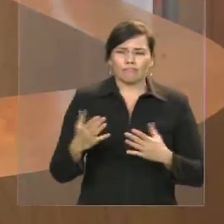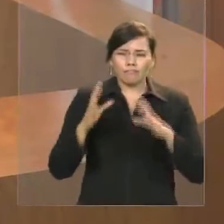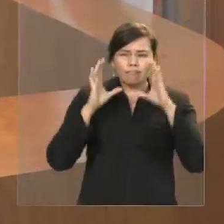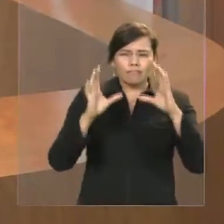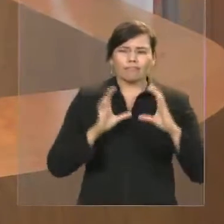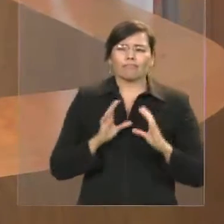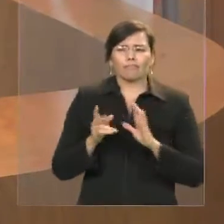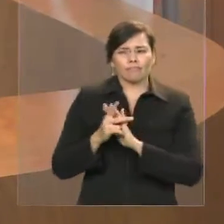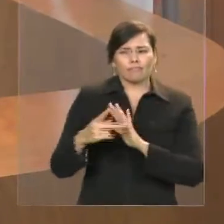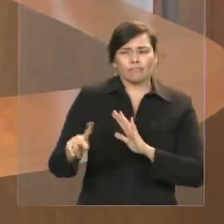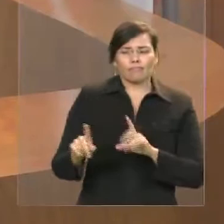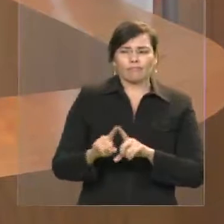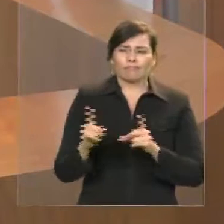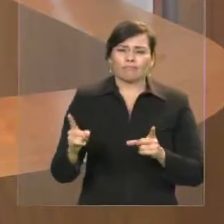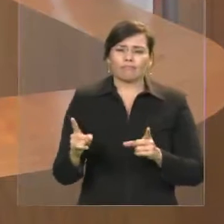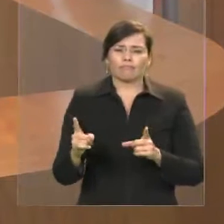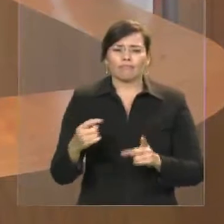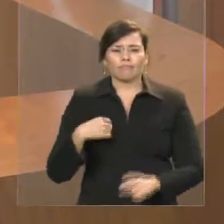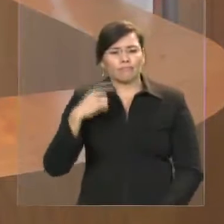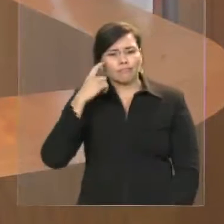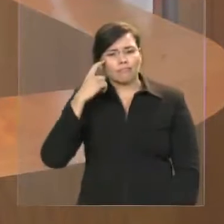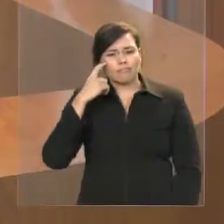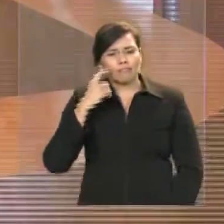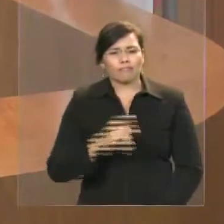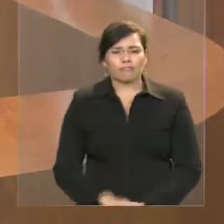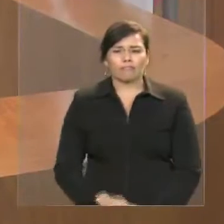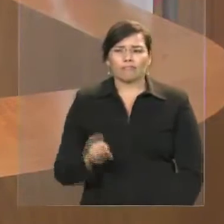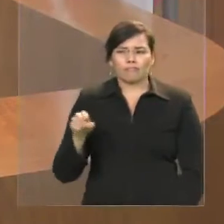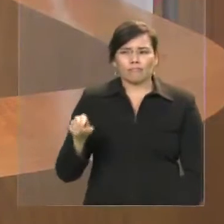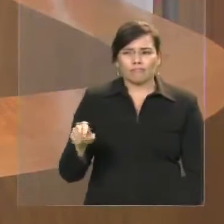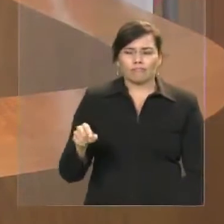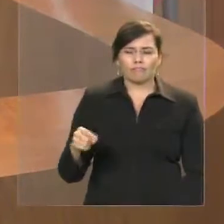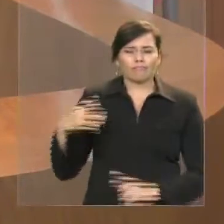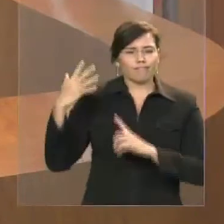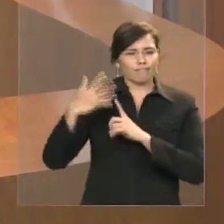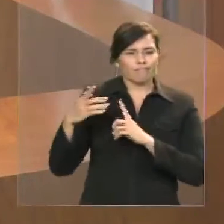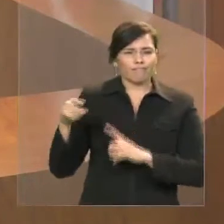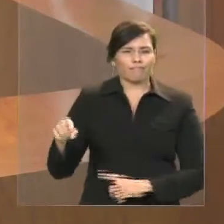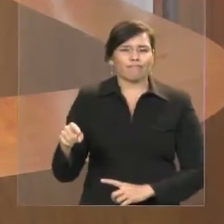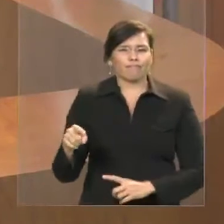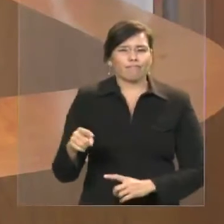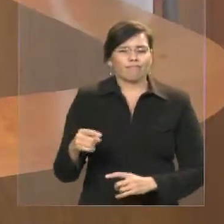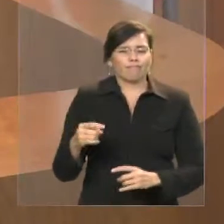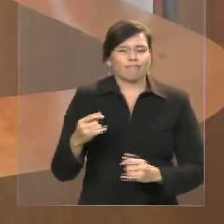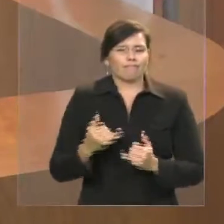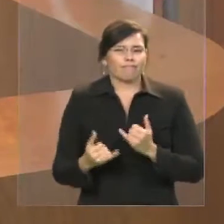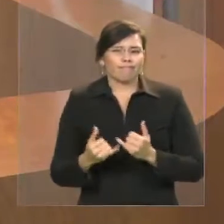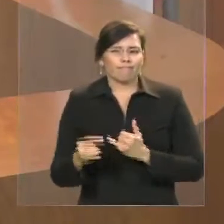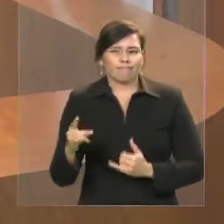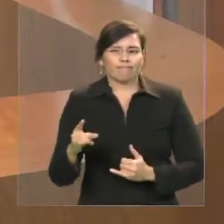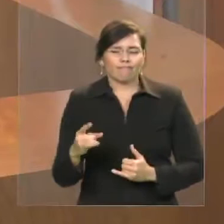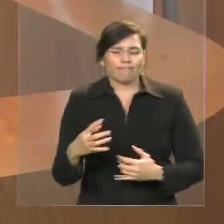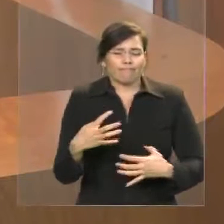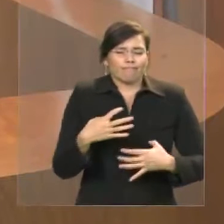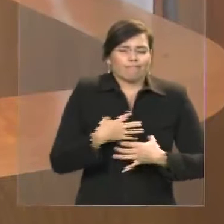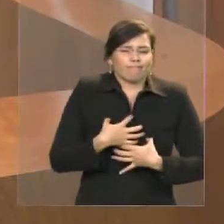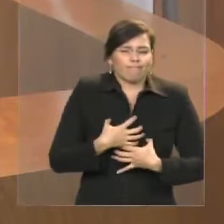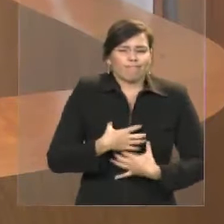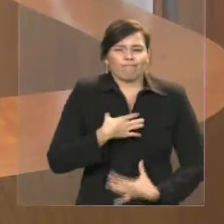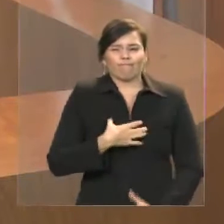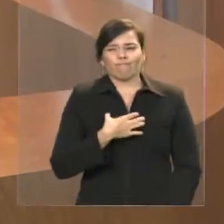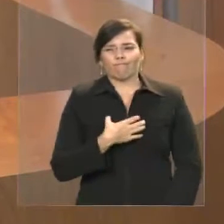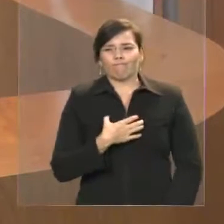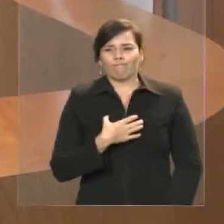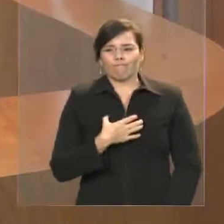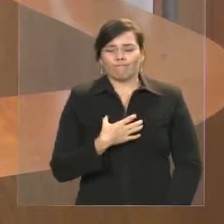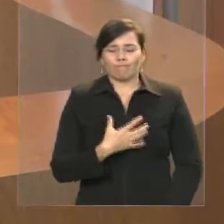mas essa sua fala parece mais uma fala de quem está com mágoas de ordem político-eleitoral. A V. Exª